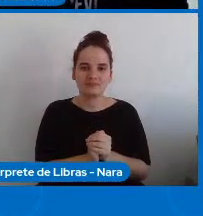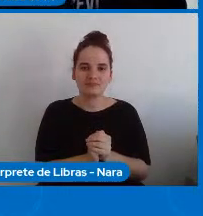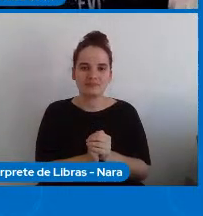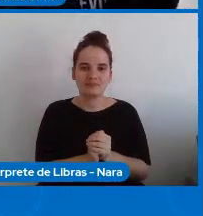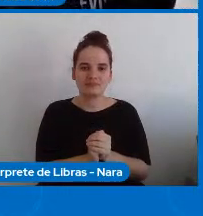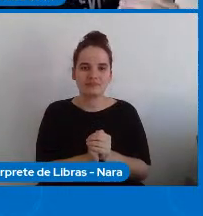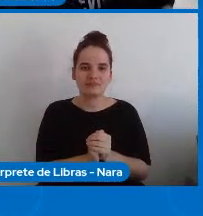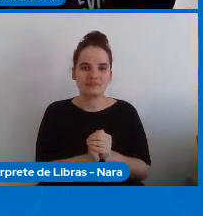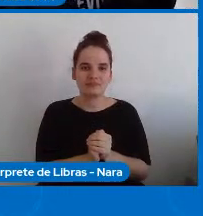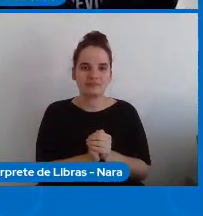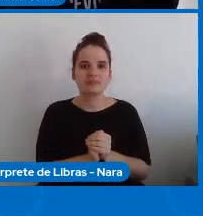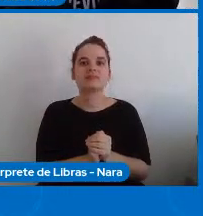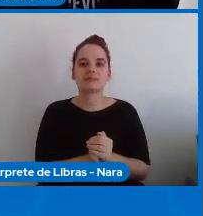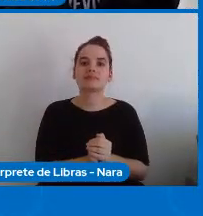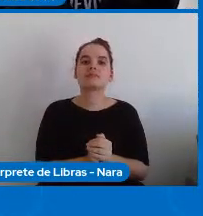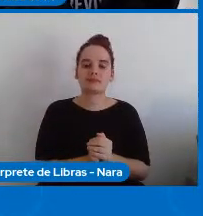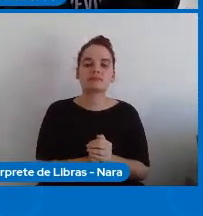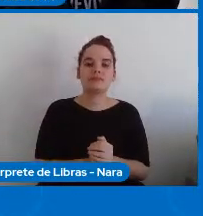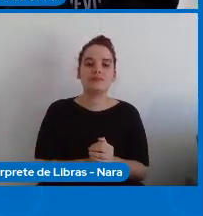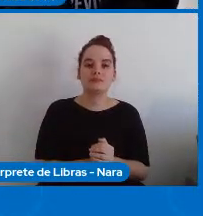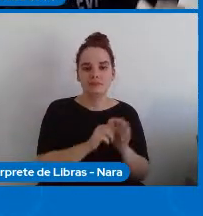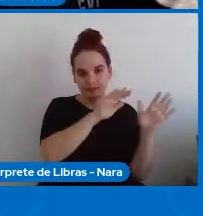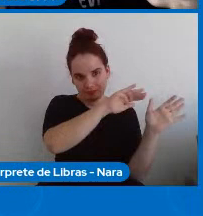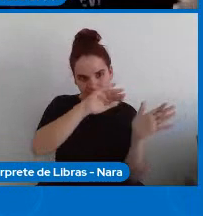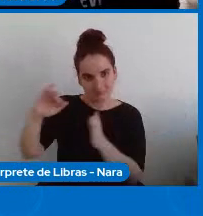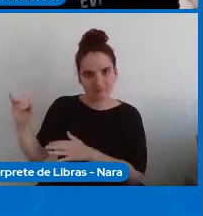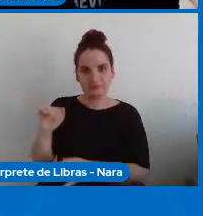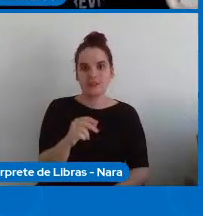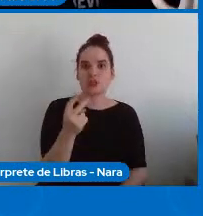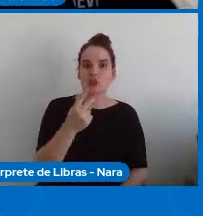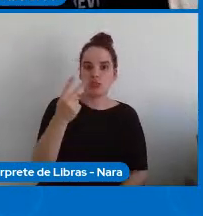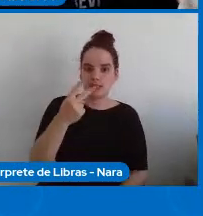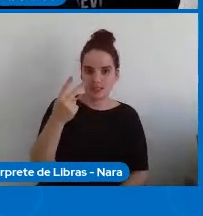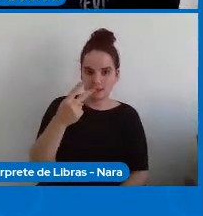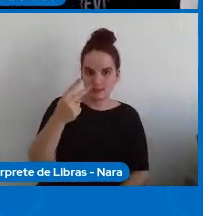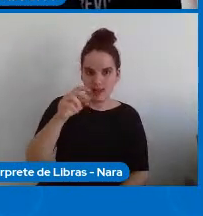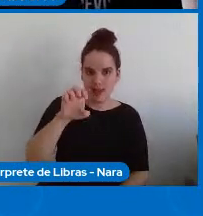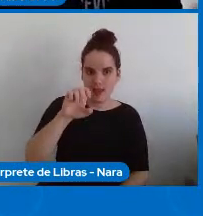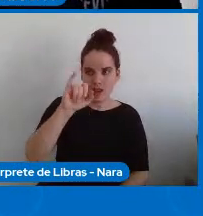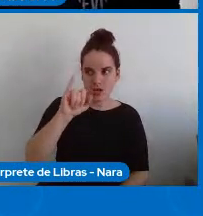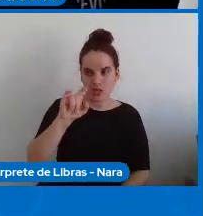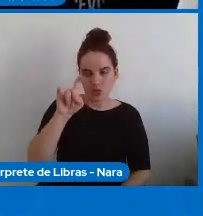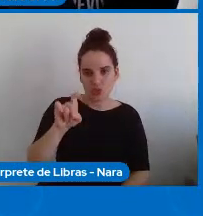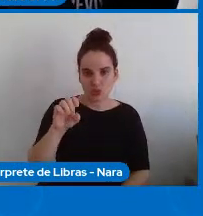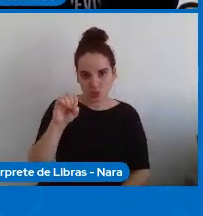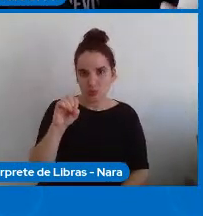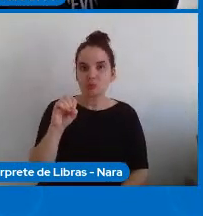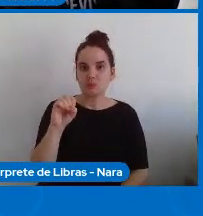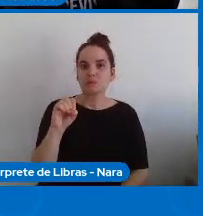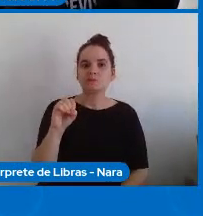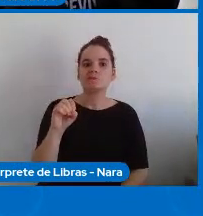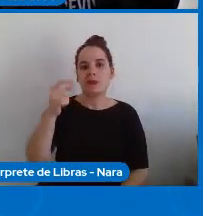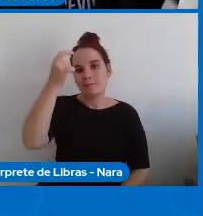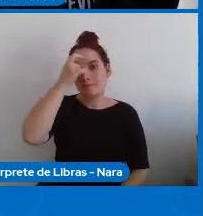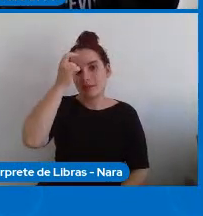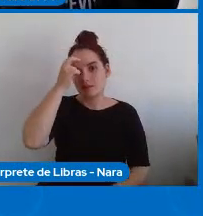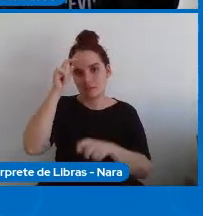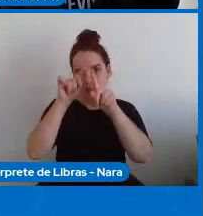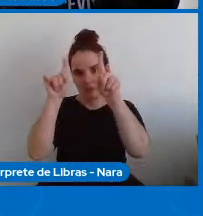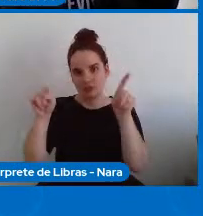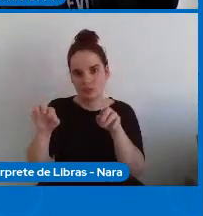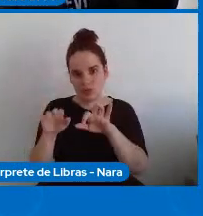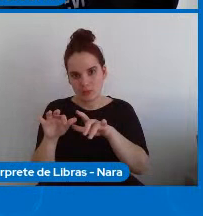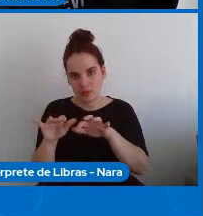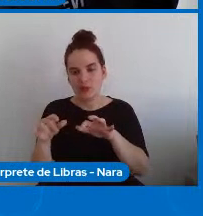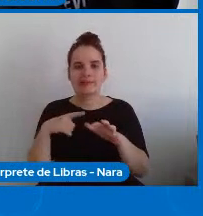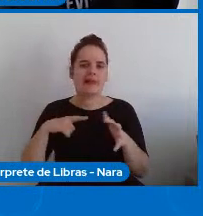no eixo 2 do pensamento computacional nós exercitamos uma série de habilidades relacionadas ao pensamento computacional com